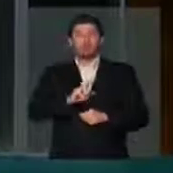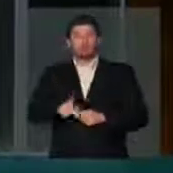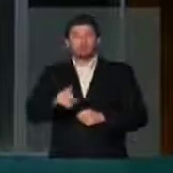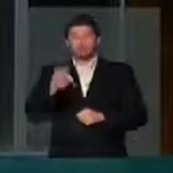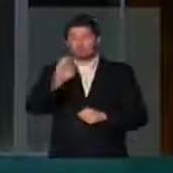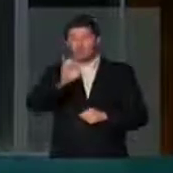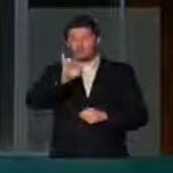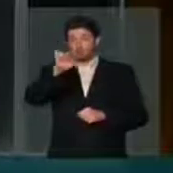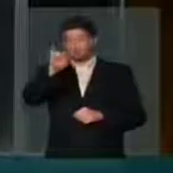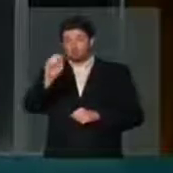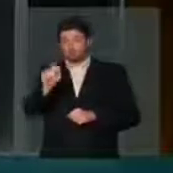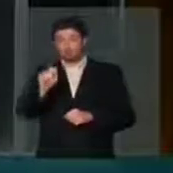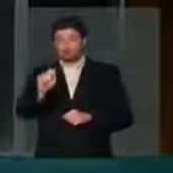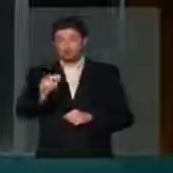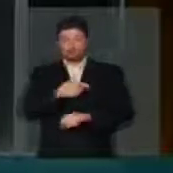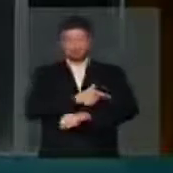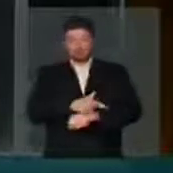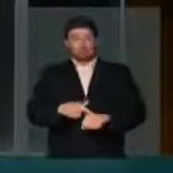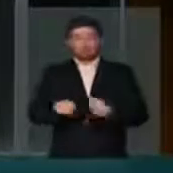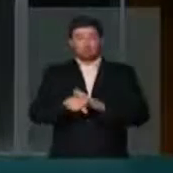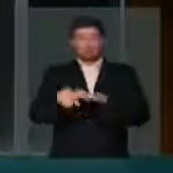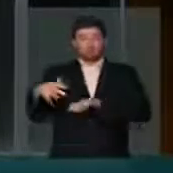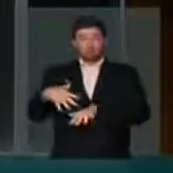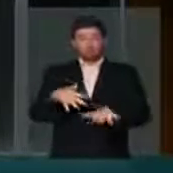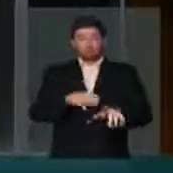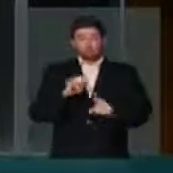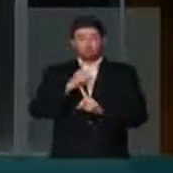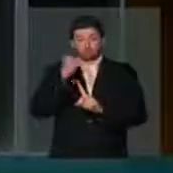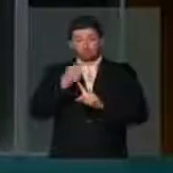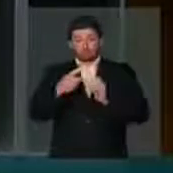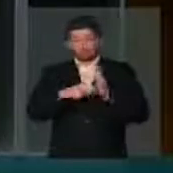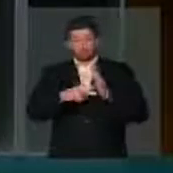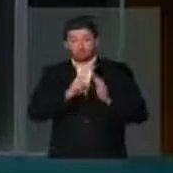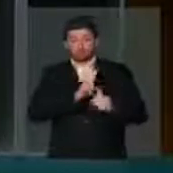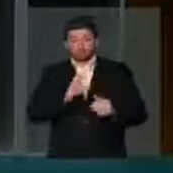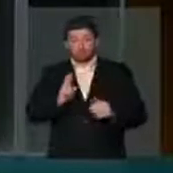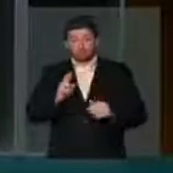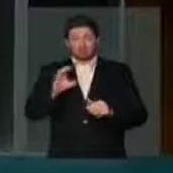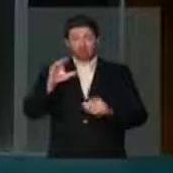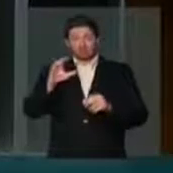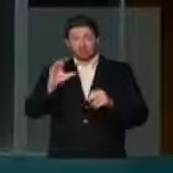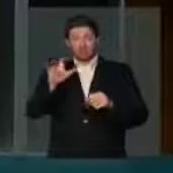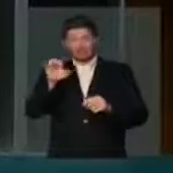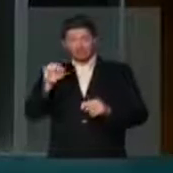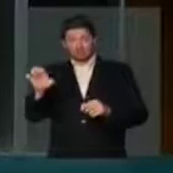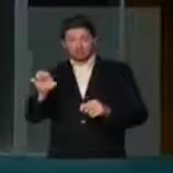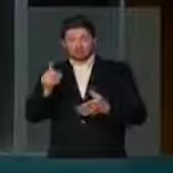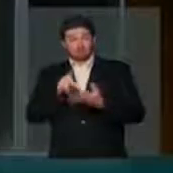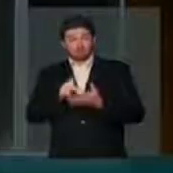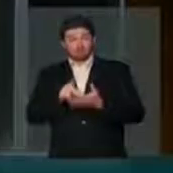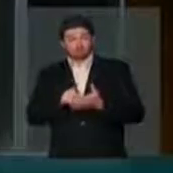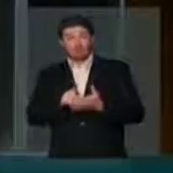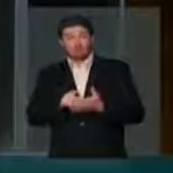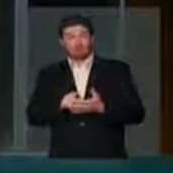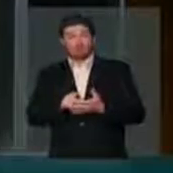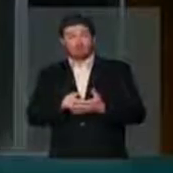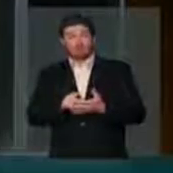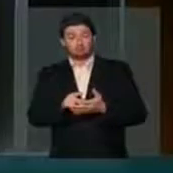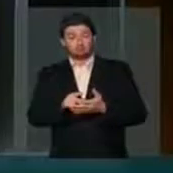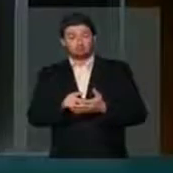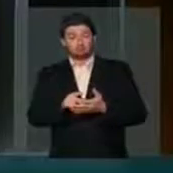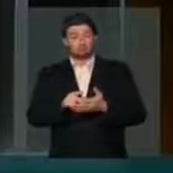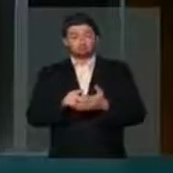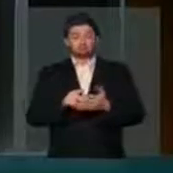as terroristas, as condutas de movimentos sociais, sindicais, religiosos, fascistas, na verdade, não